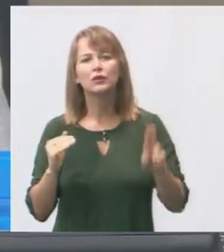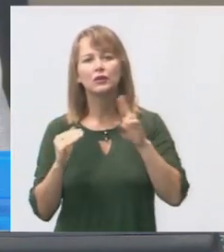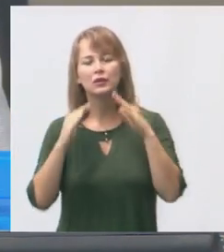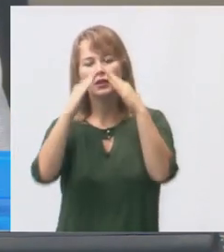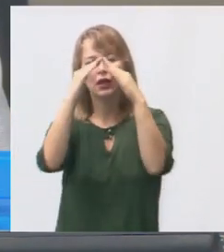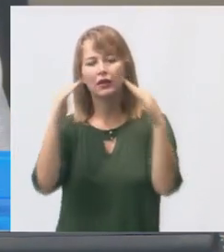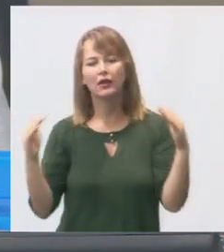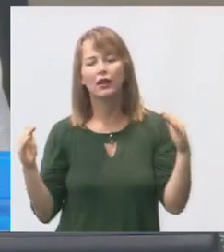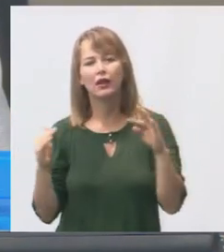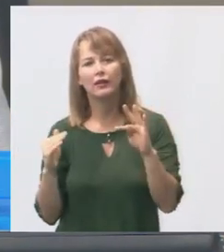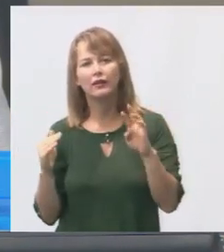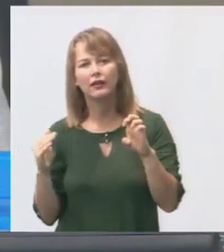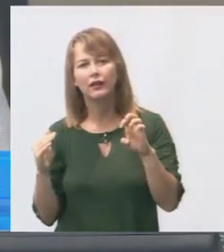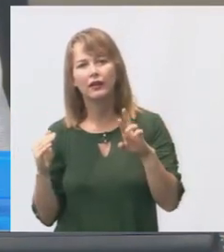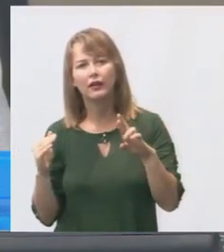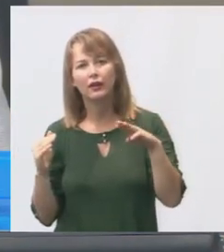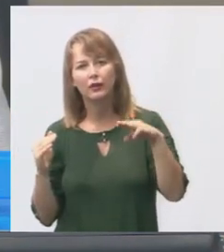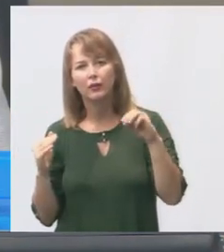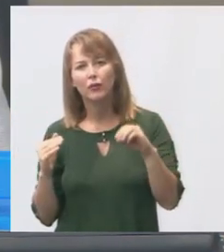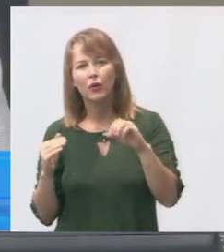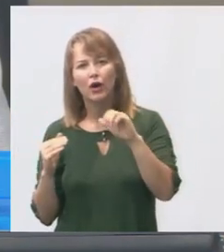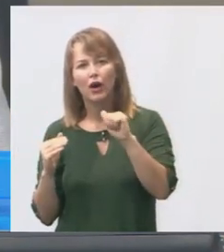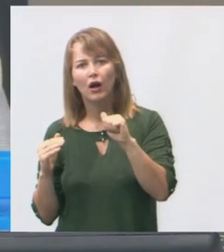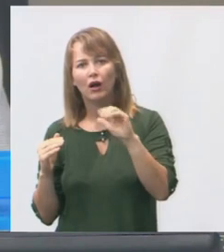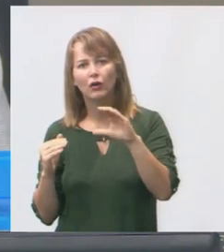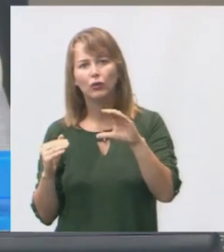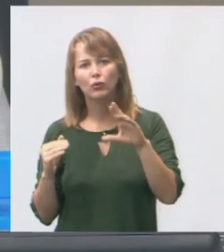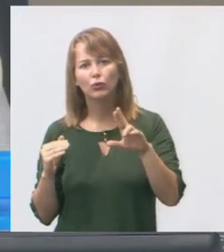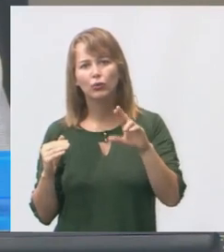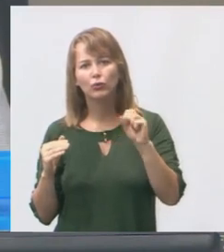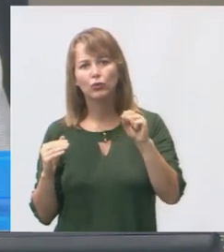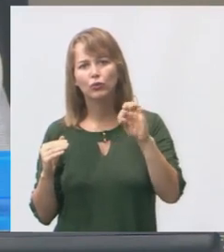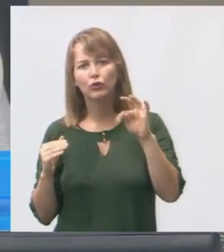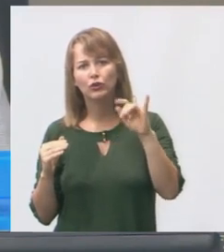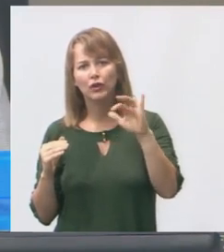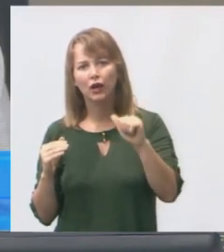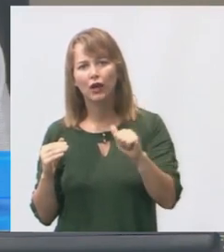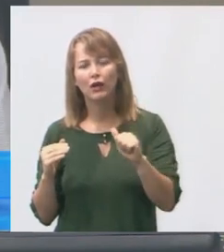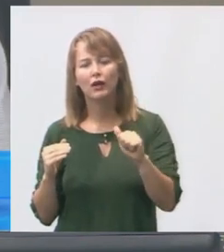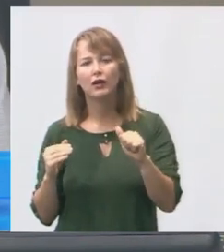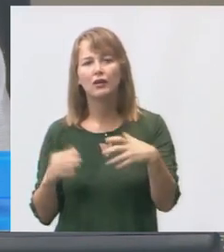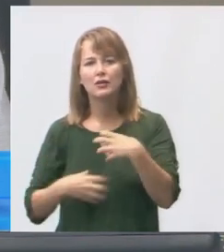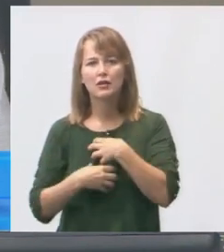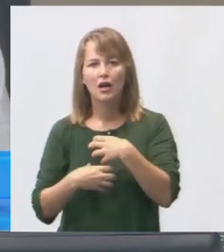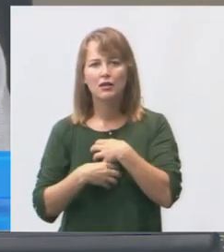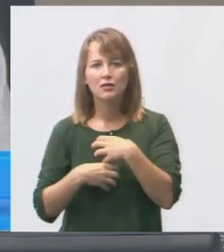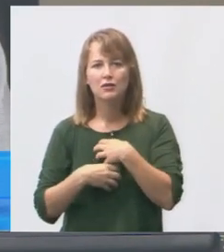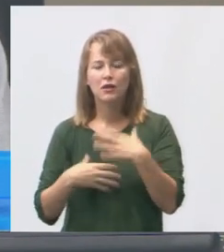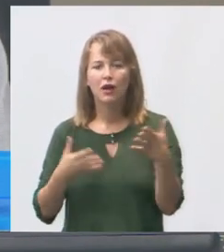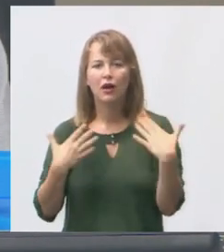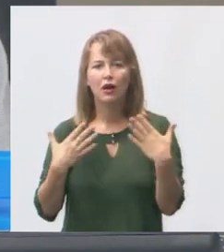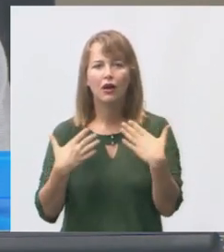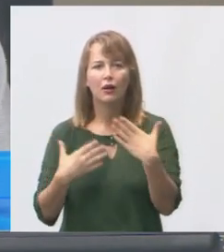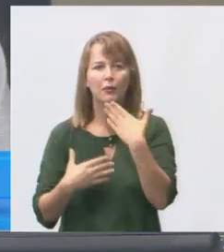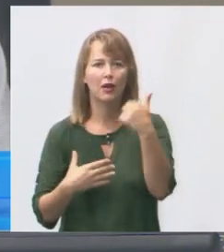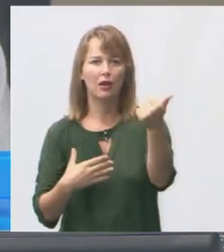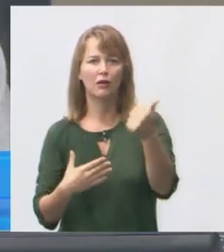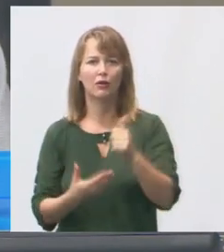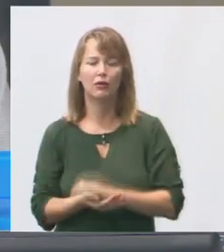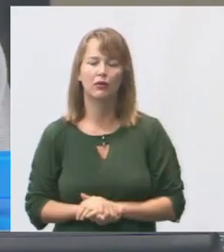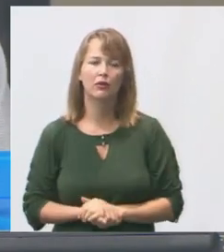termoacústicas que trazem melhoria significativa na sensação térmica das salas. Então, a Secretaria está